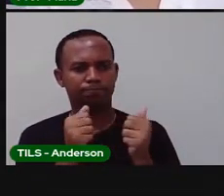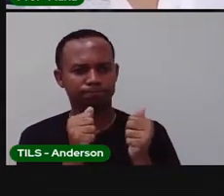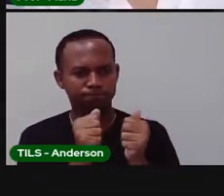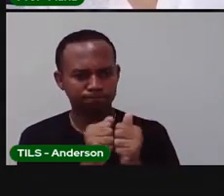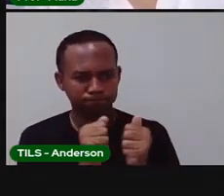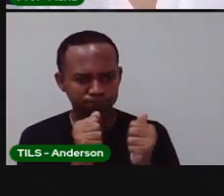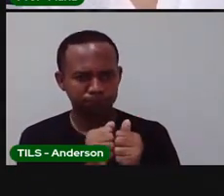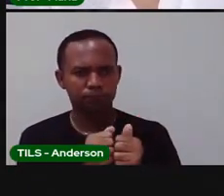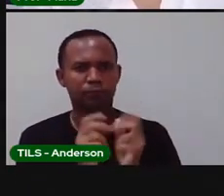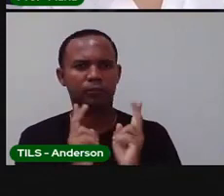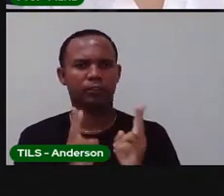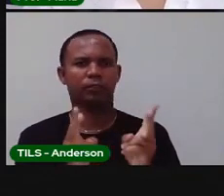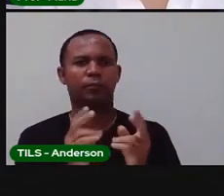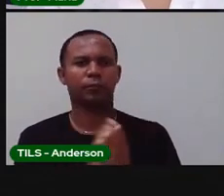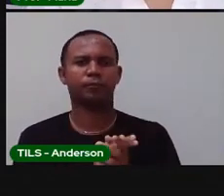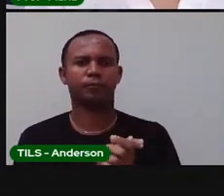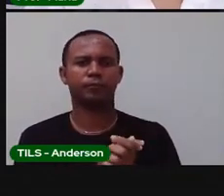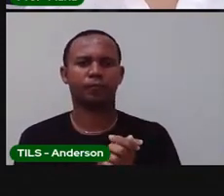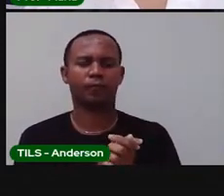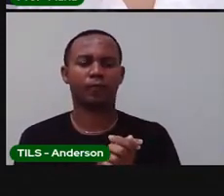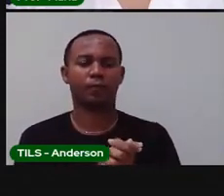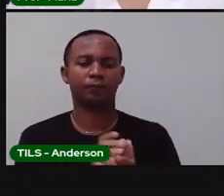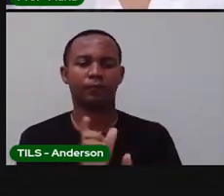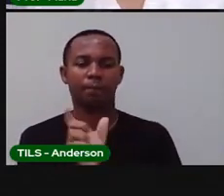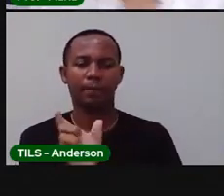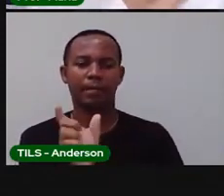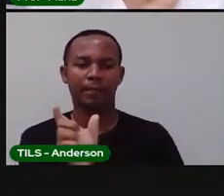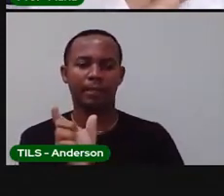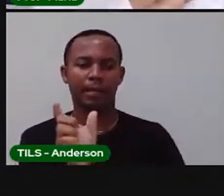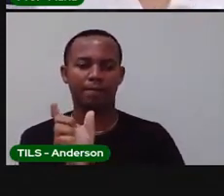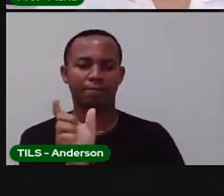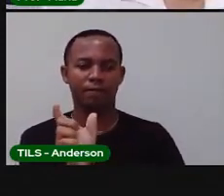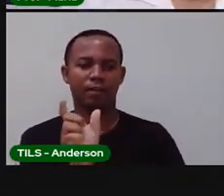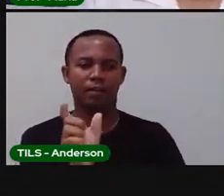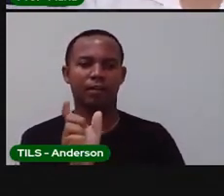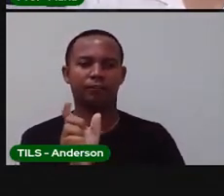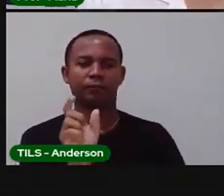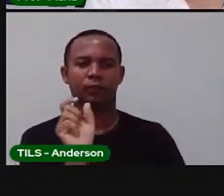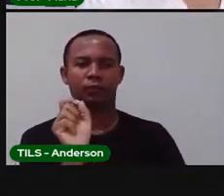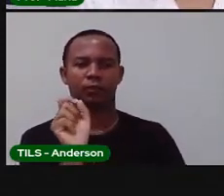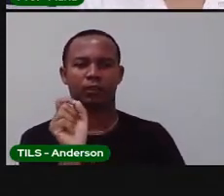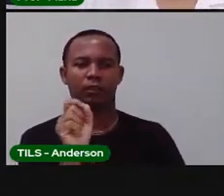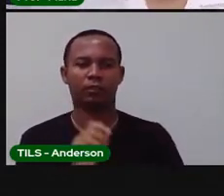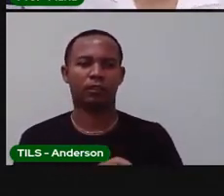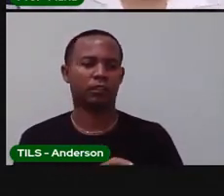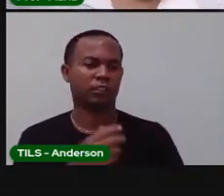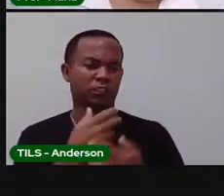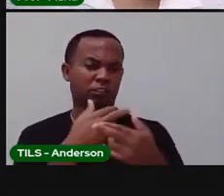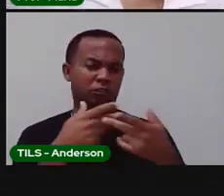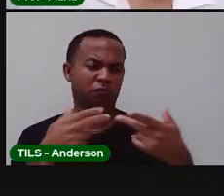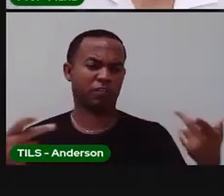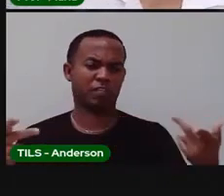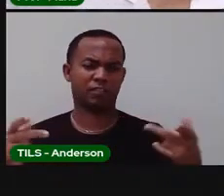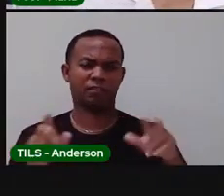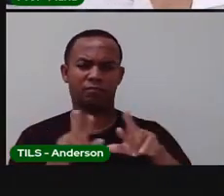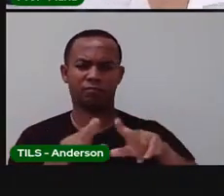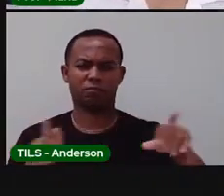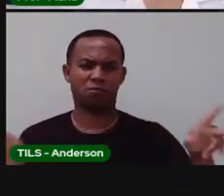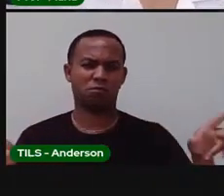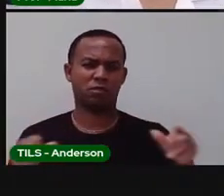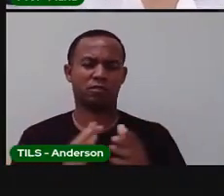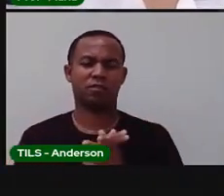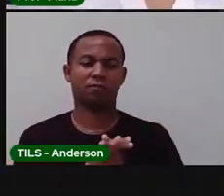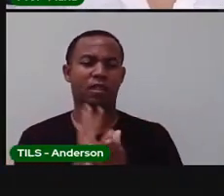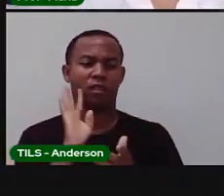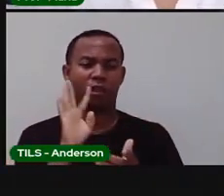Vamos lá saber mais. Aí, a Pró trouxe essa palavra. O que foi que a Pró falou até agora? A Pró falou várias coisas, não tão divertidas assim,